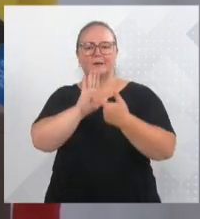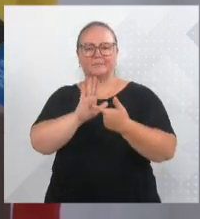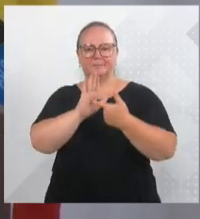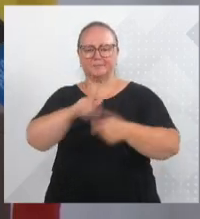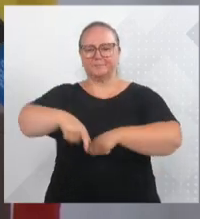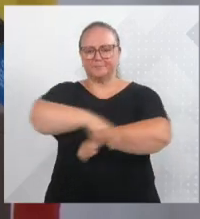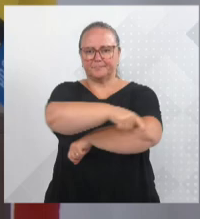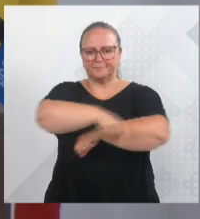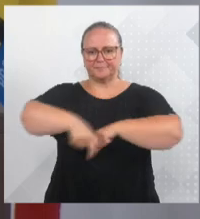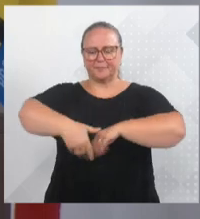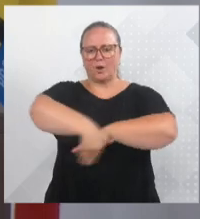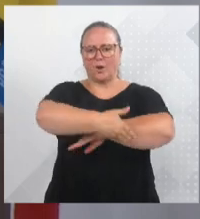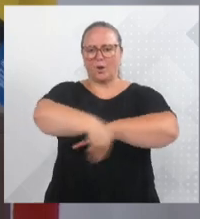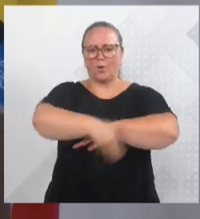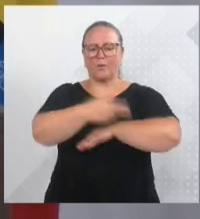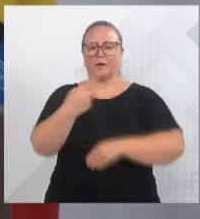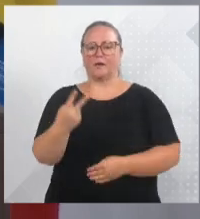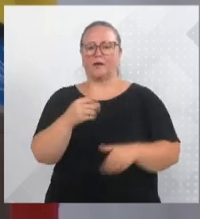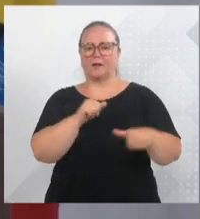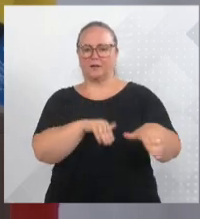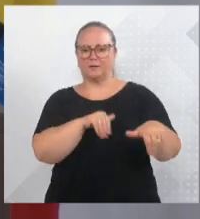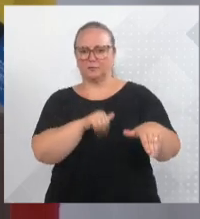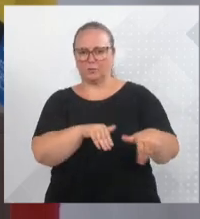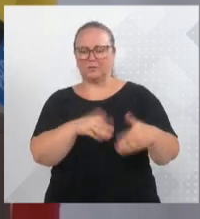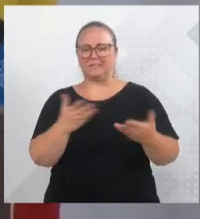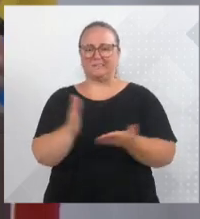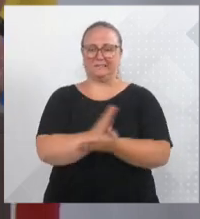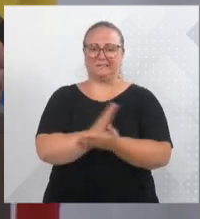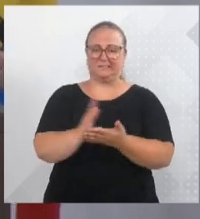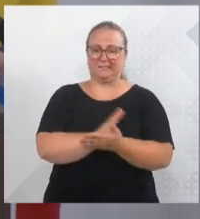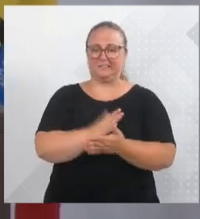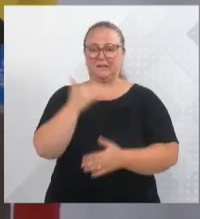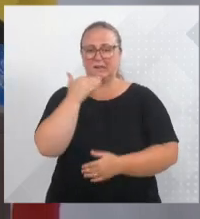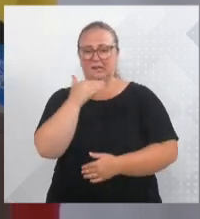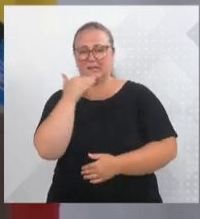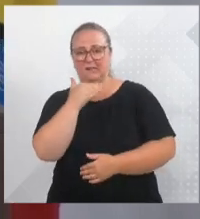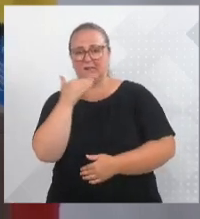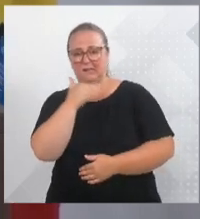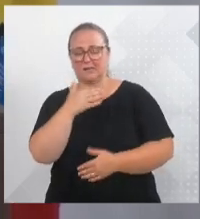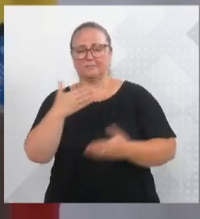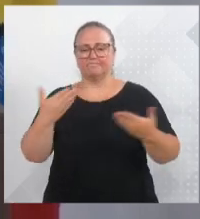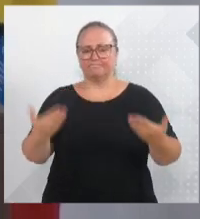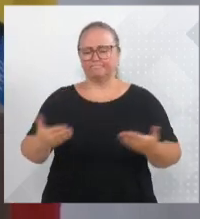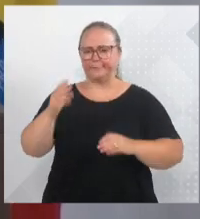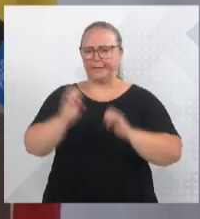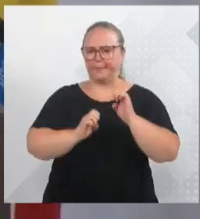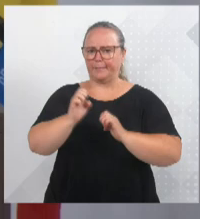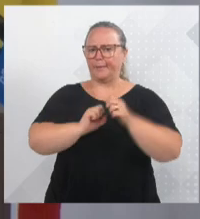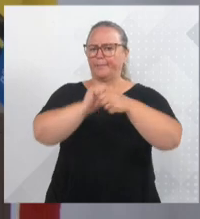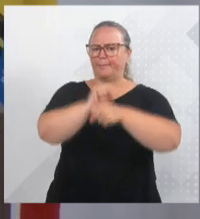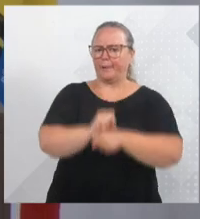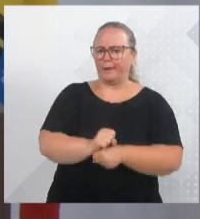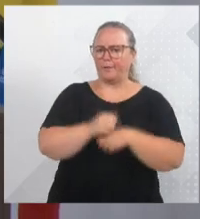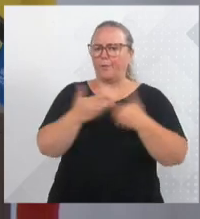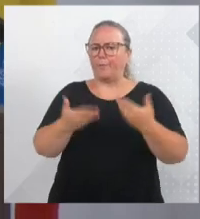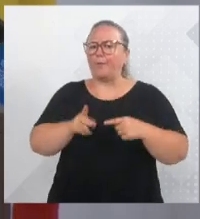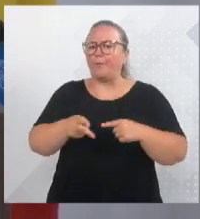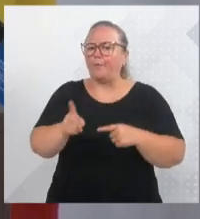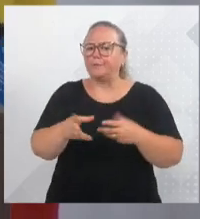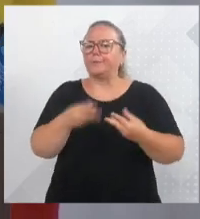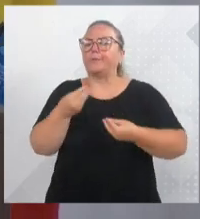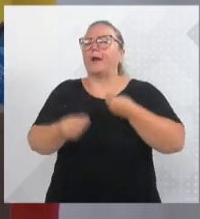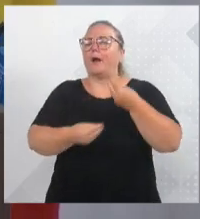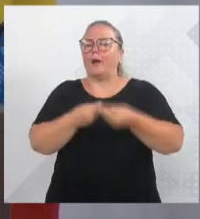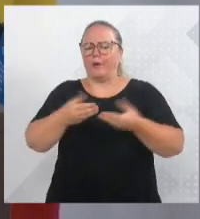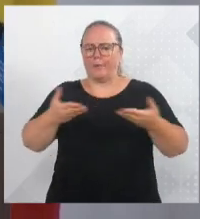da Rua 2 de Setembro, vários locais de forma inacabada, a gente não sabe se a empresa parou ou não parou. Conversei com o secretário, se o Ari puder fazer